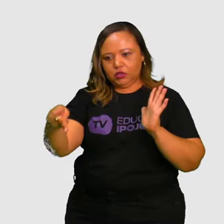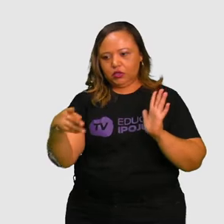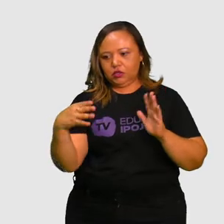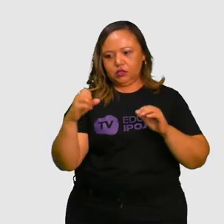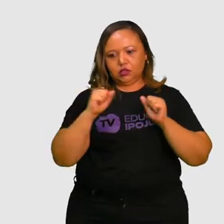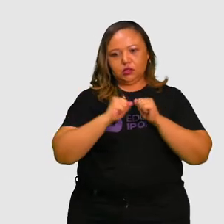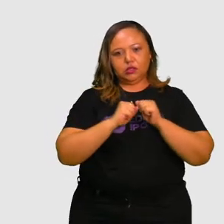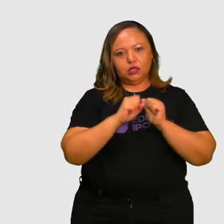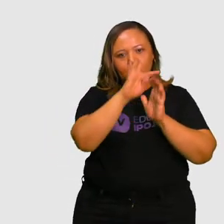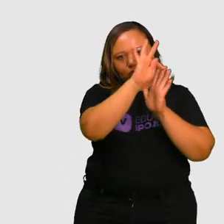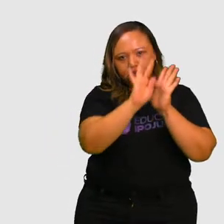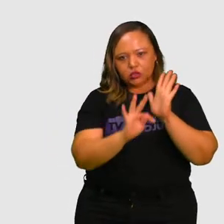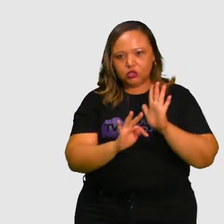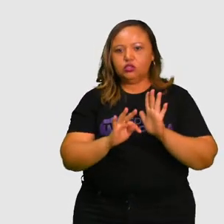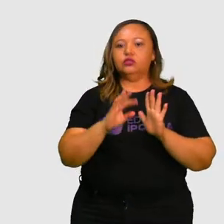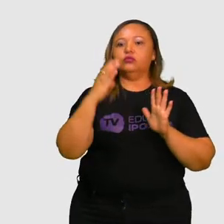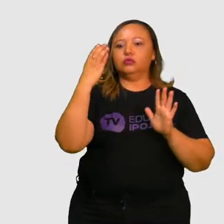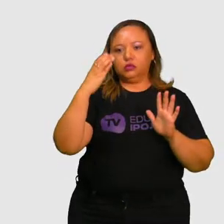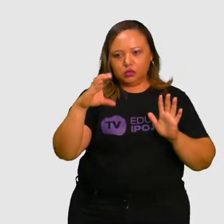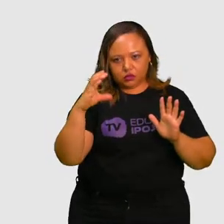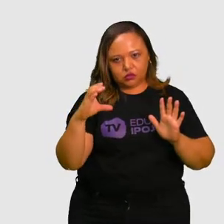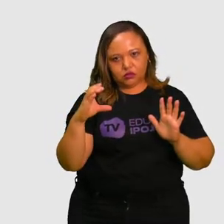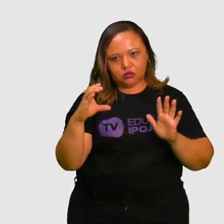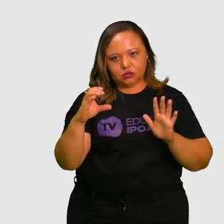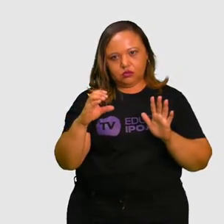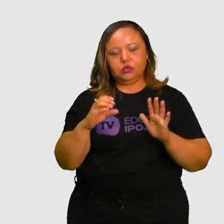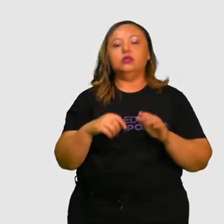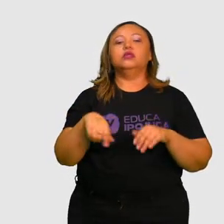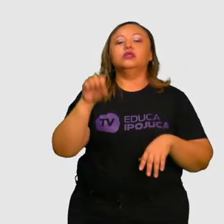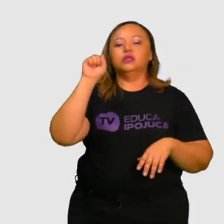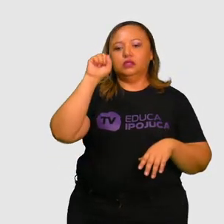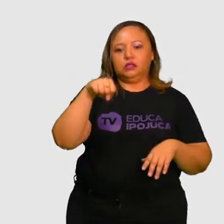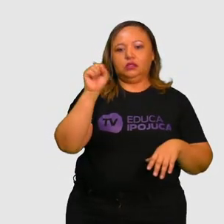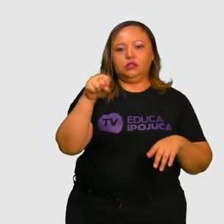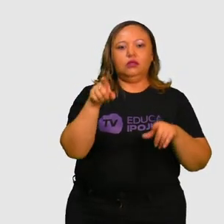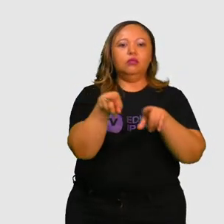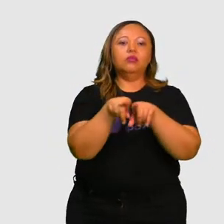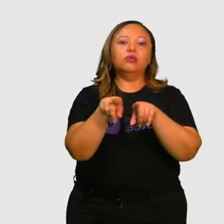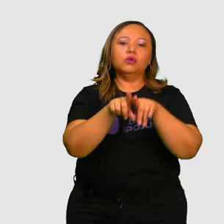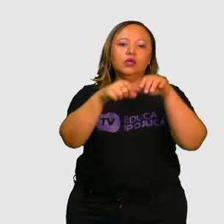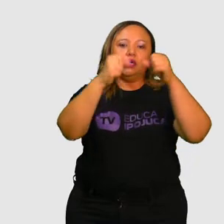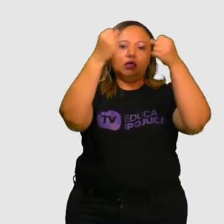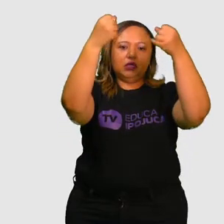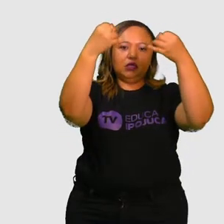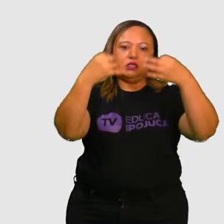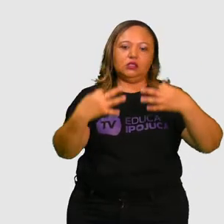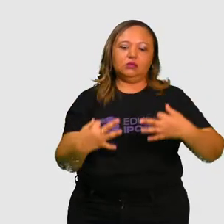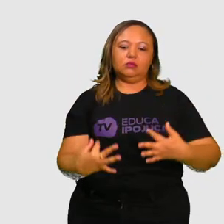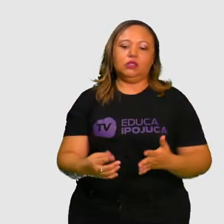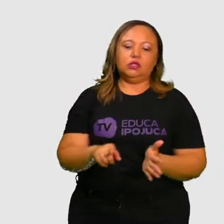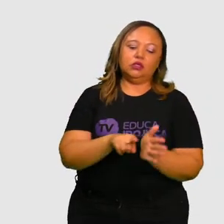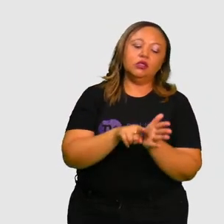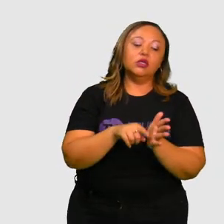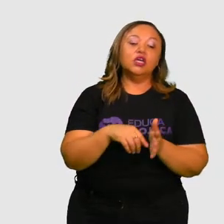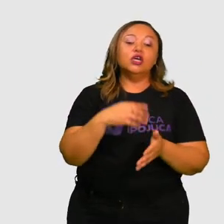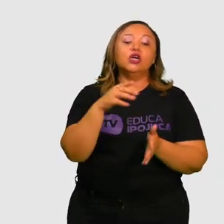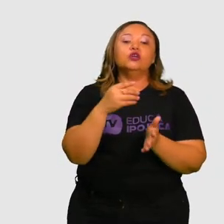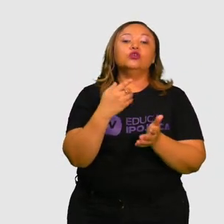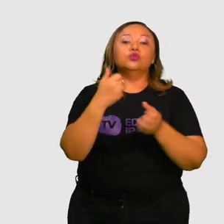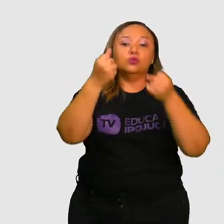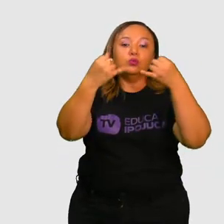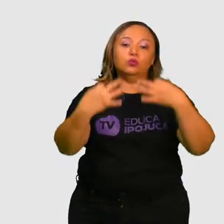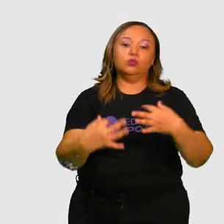Texto lido é um texto científico, sim, pois expõe as informações resultantes da pesquisa científica sobre a